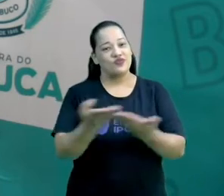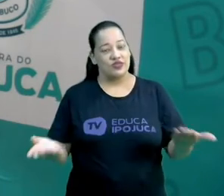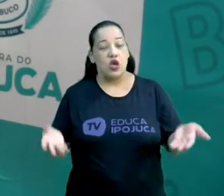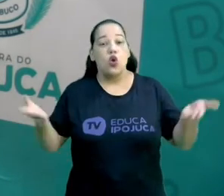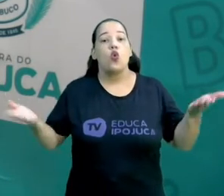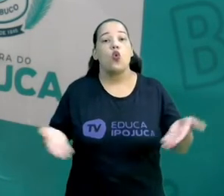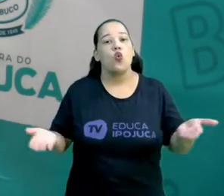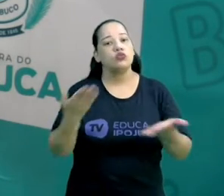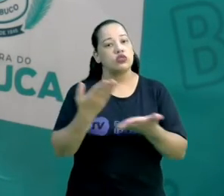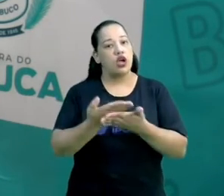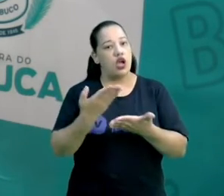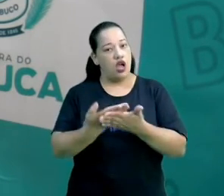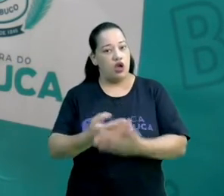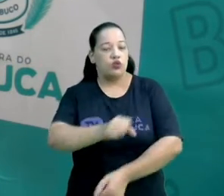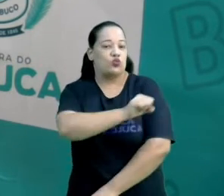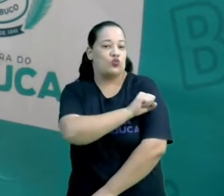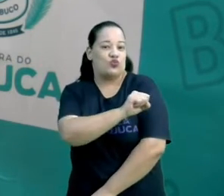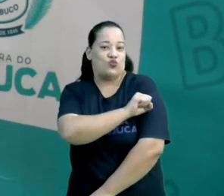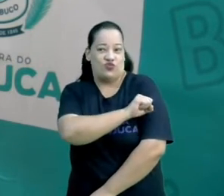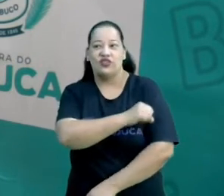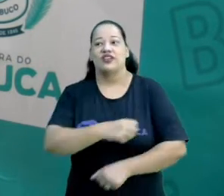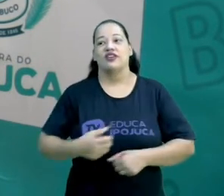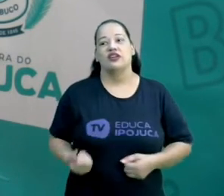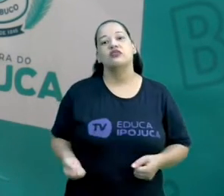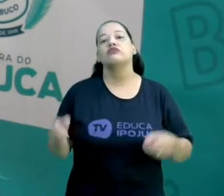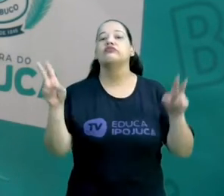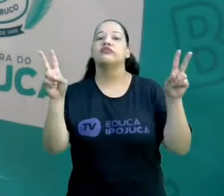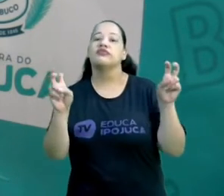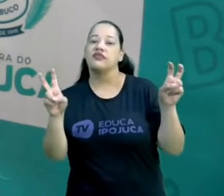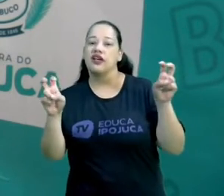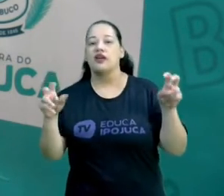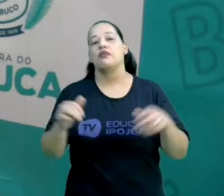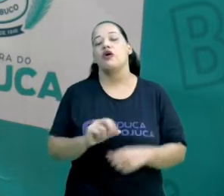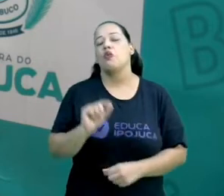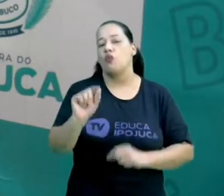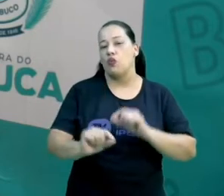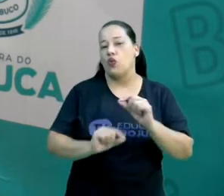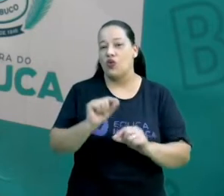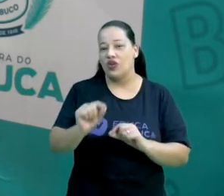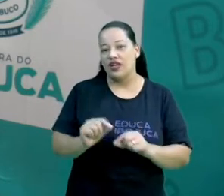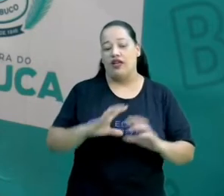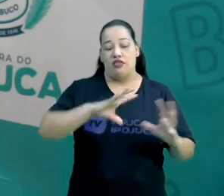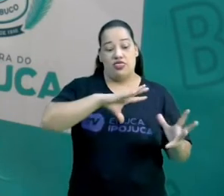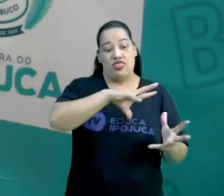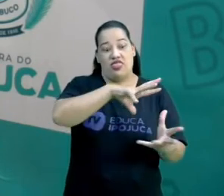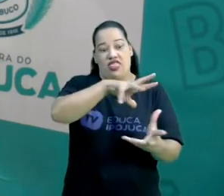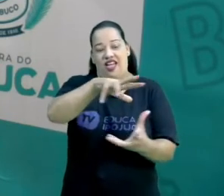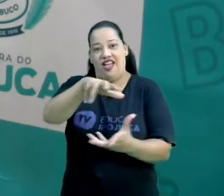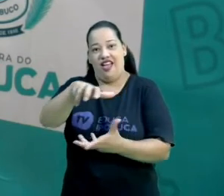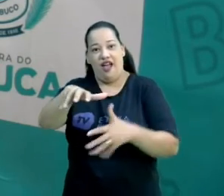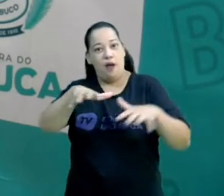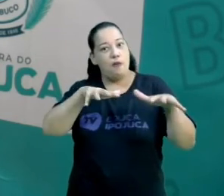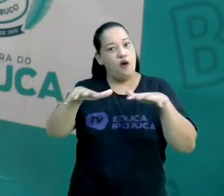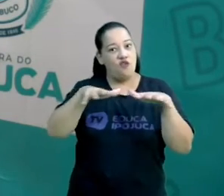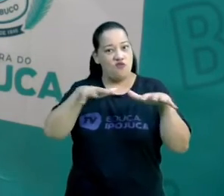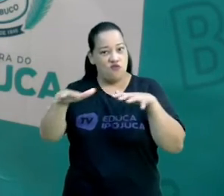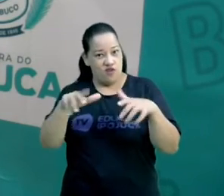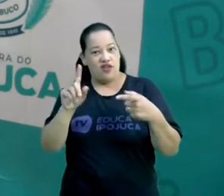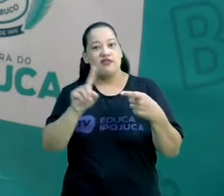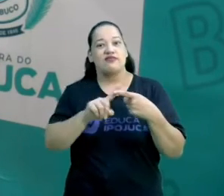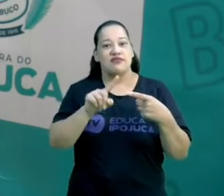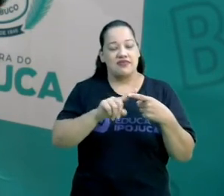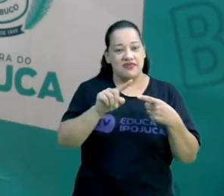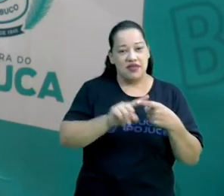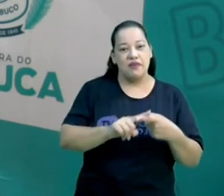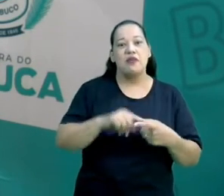Hoje a nossa aula vai para os nossos oitavos anos. A gente vai falar sobre a movimentação da Terra e as estações do ano. Ou seja,